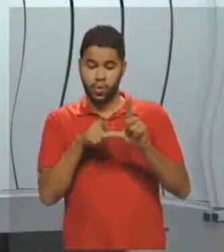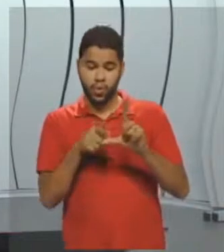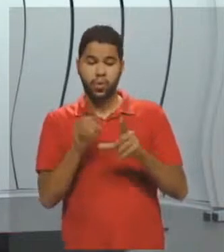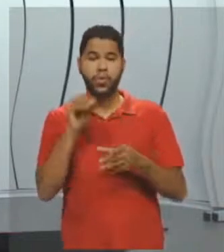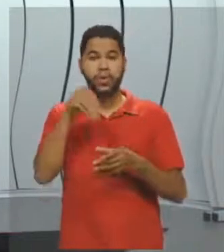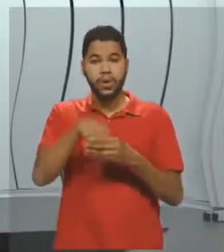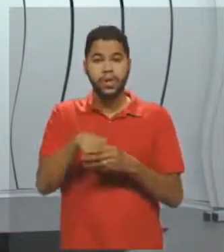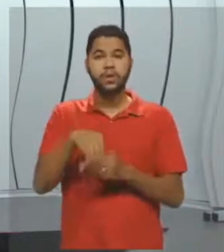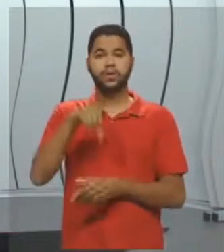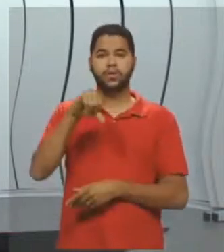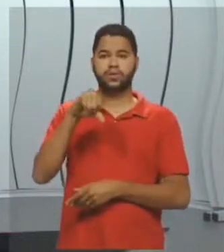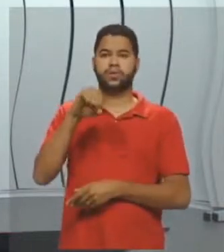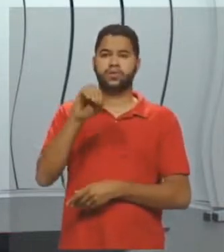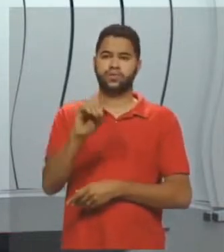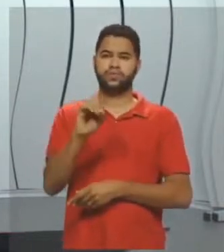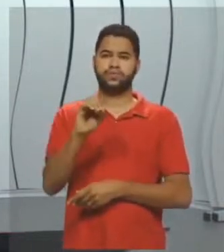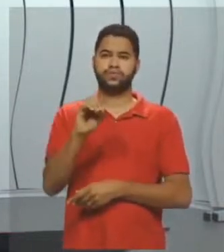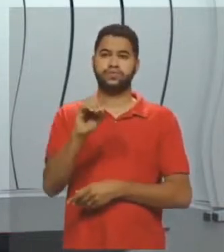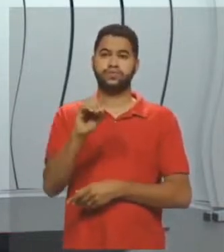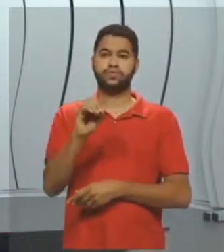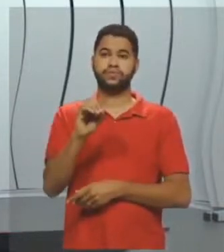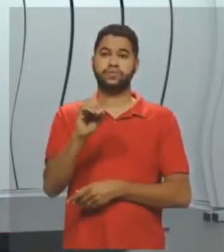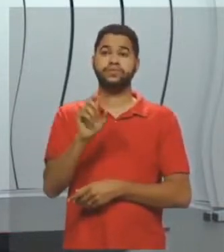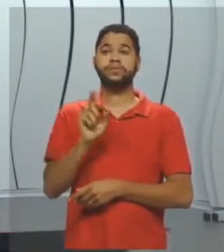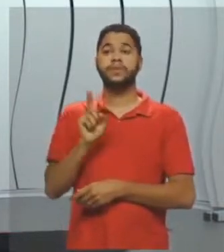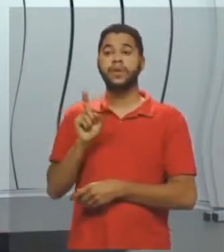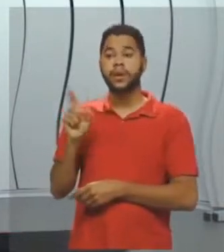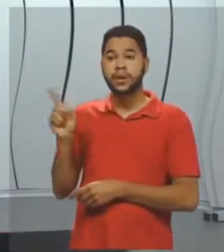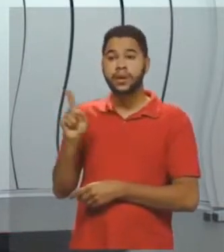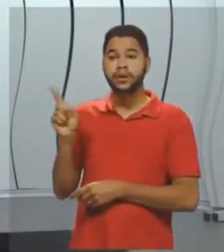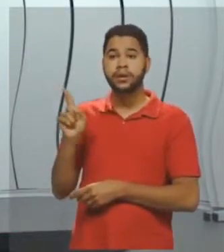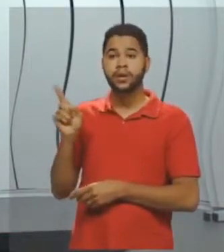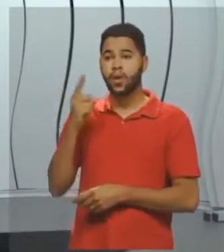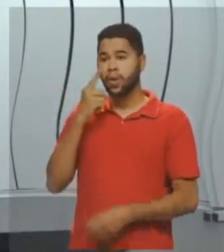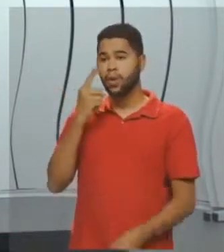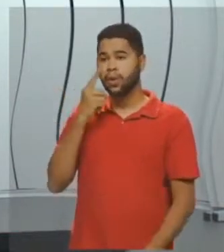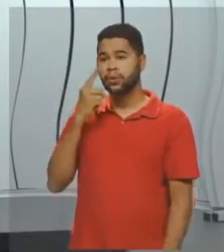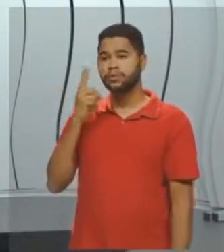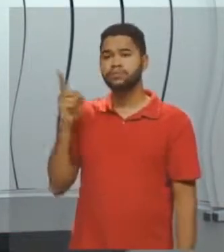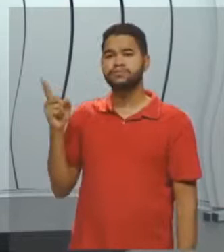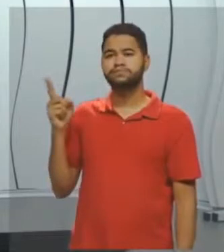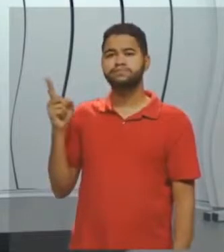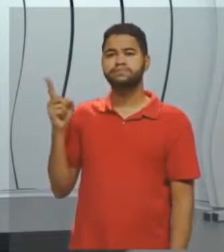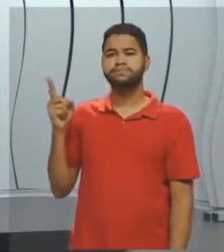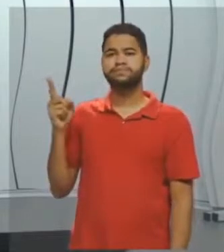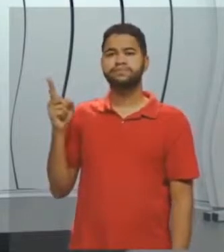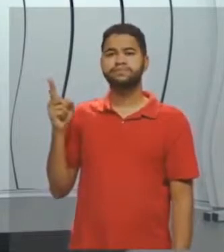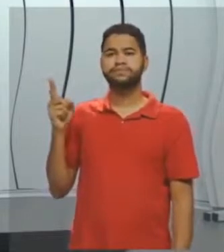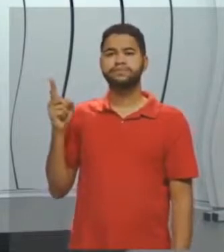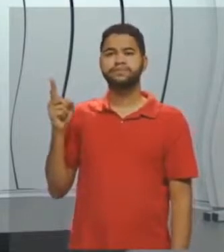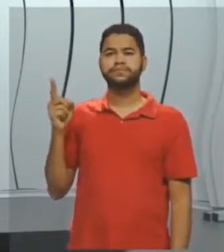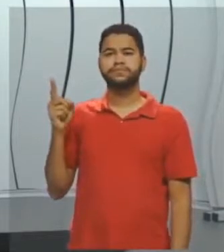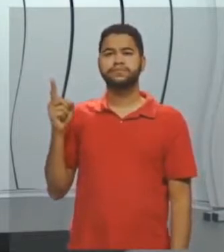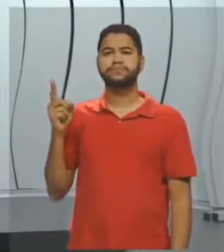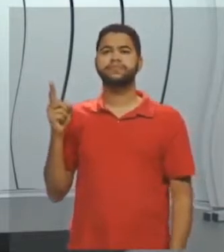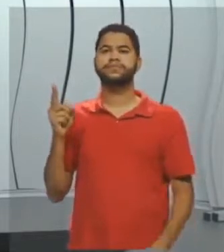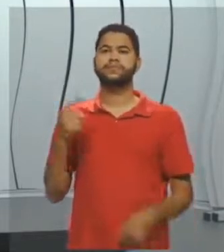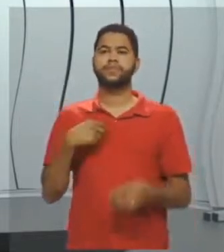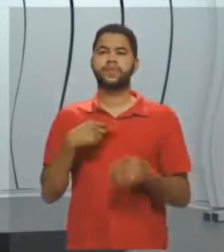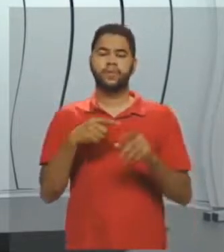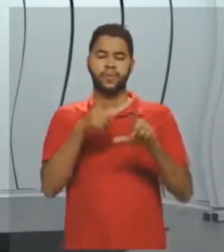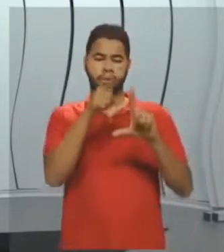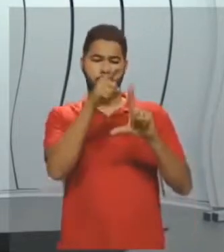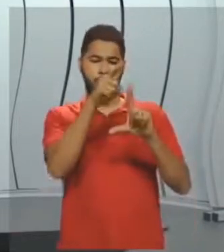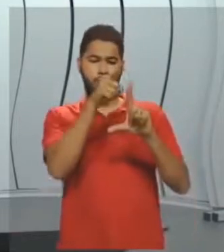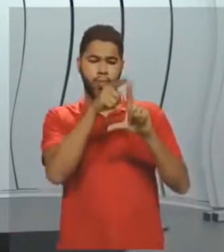de 90 graus. Então, no caso, é este ângulo aqui, olha, que formou, né? Com este lado,